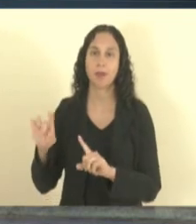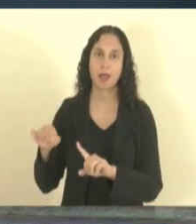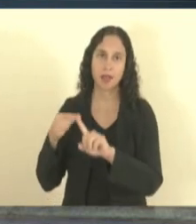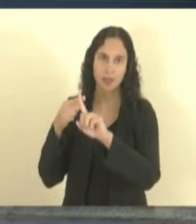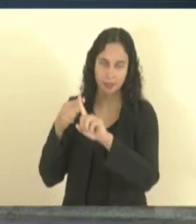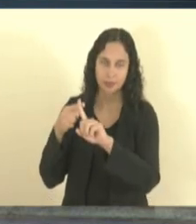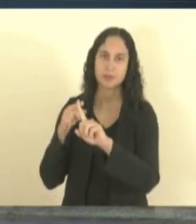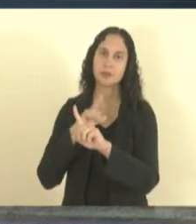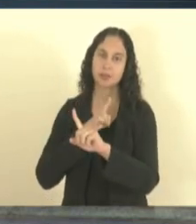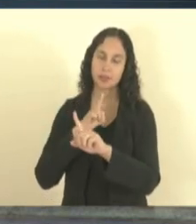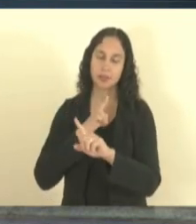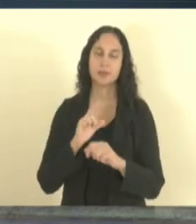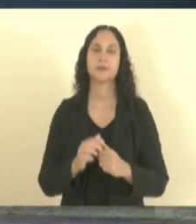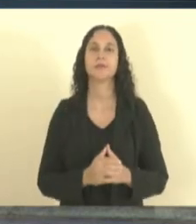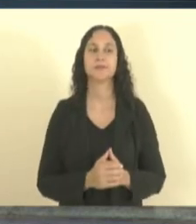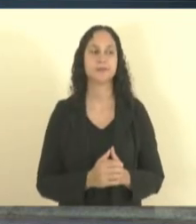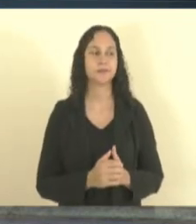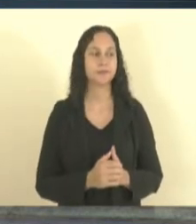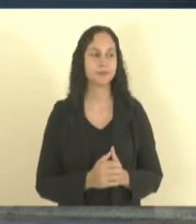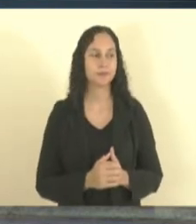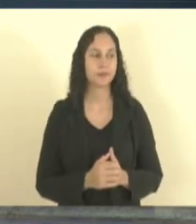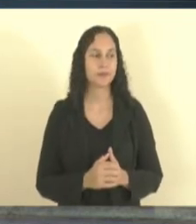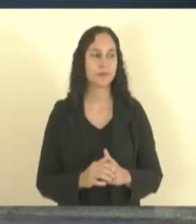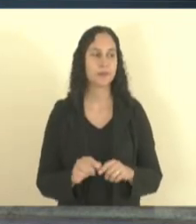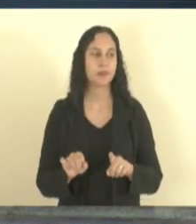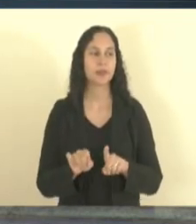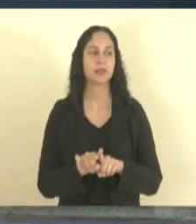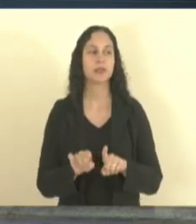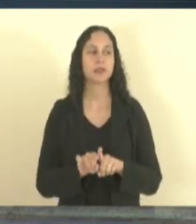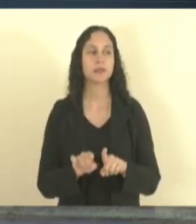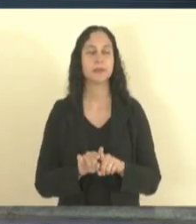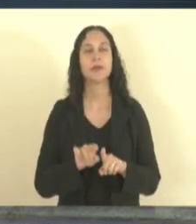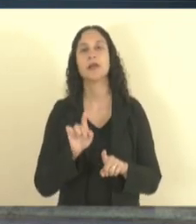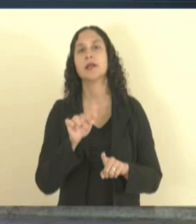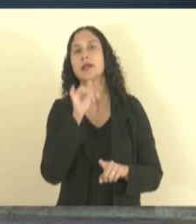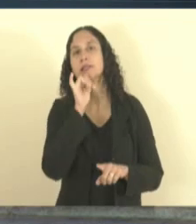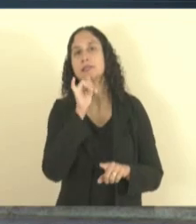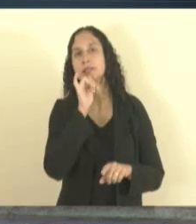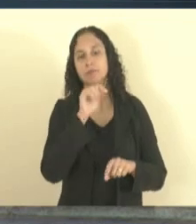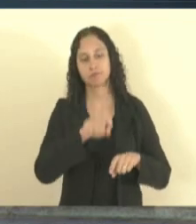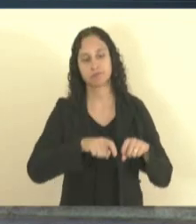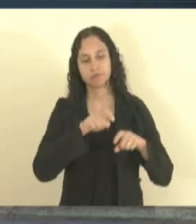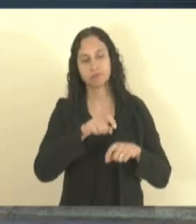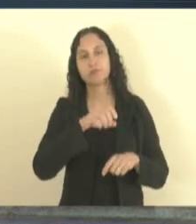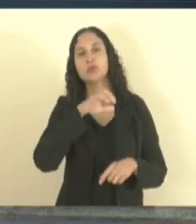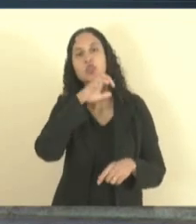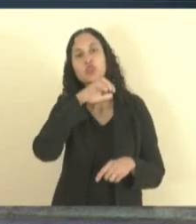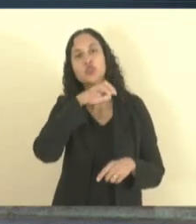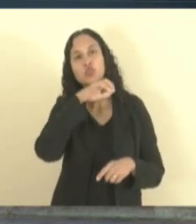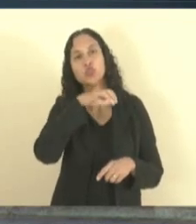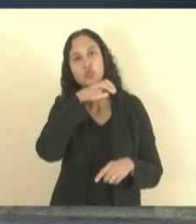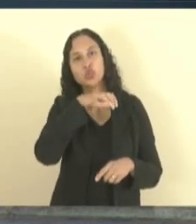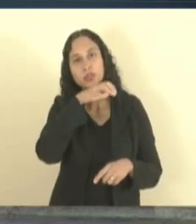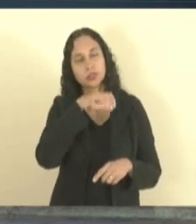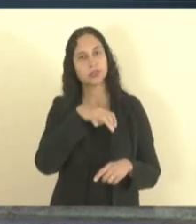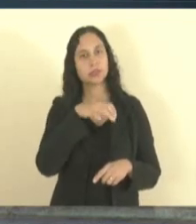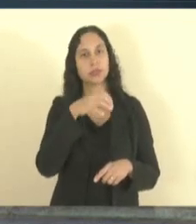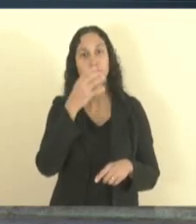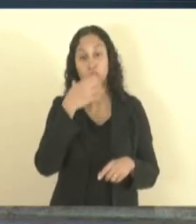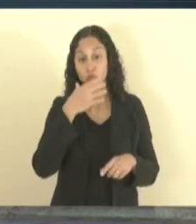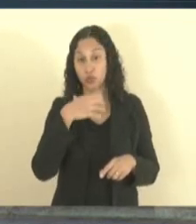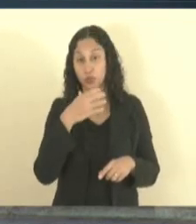também quando se faz fruticultura pode chegar até 400 mil e